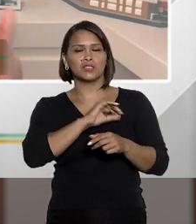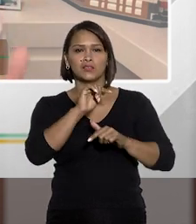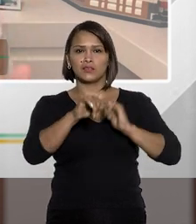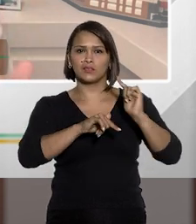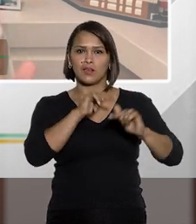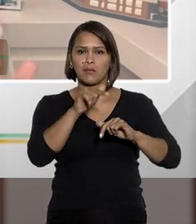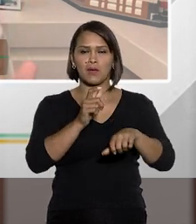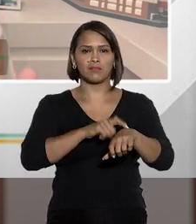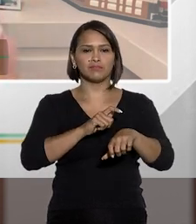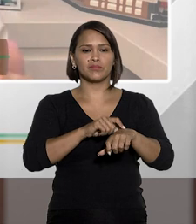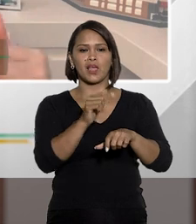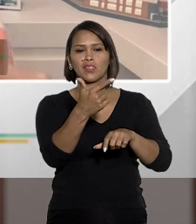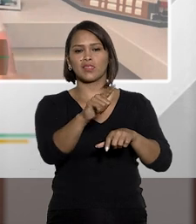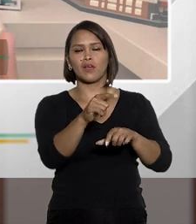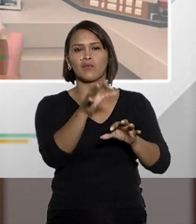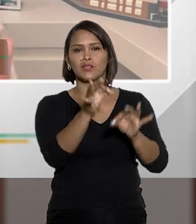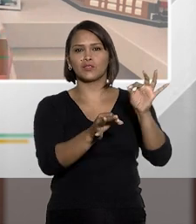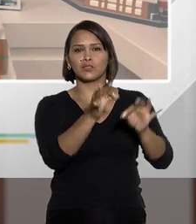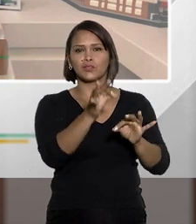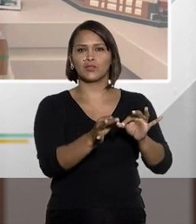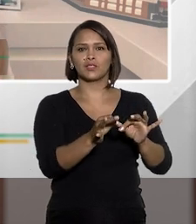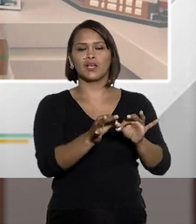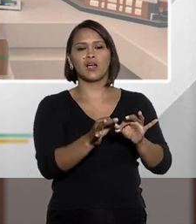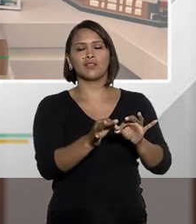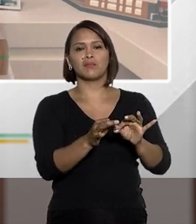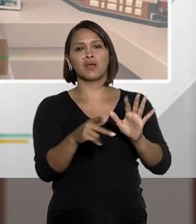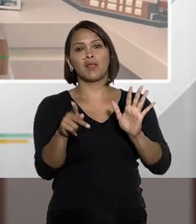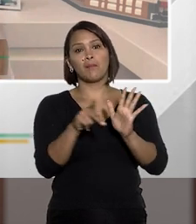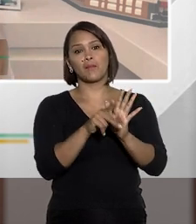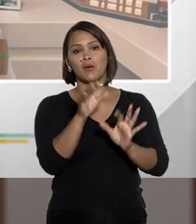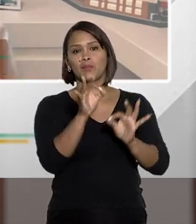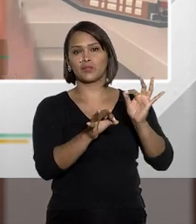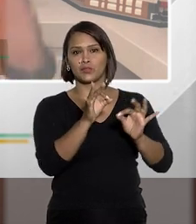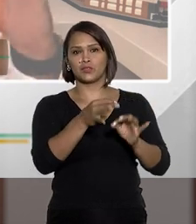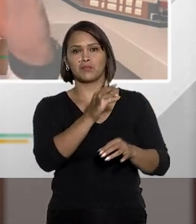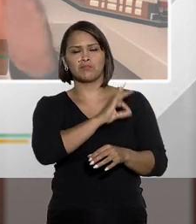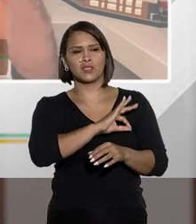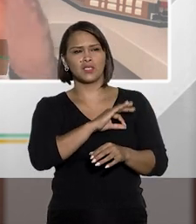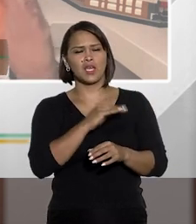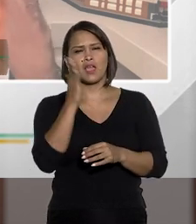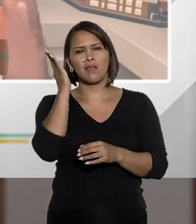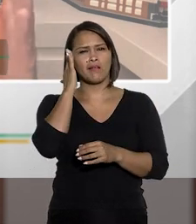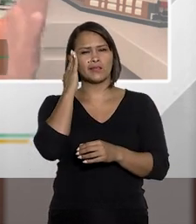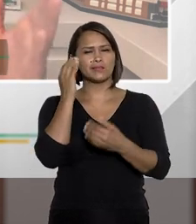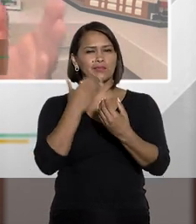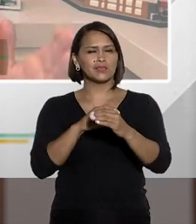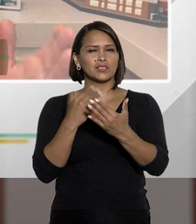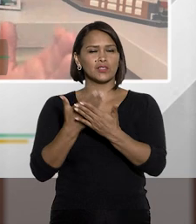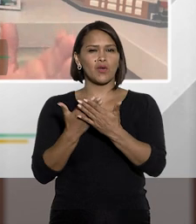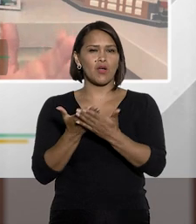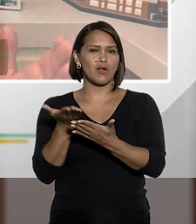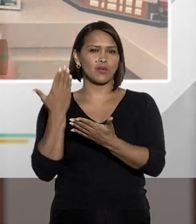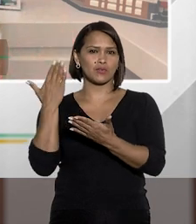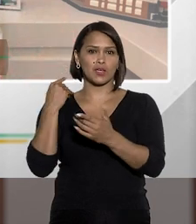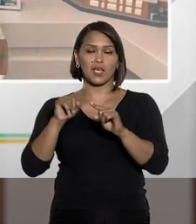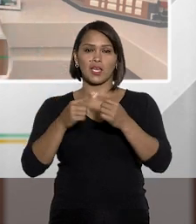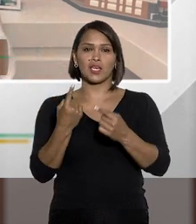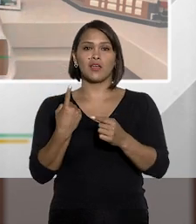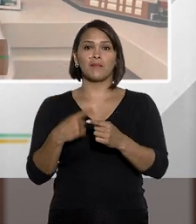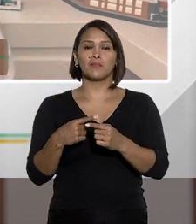em serviço, não era julgado pela justiça militar. Lembro quando eu estudava para concurso, eu não entendia isso.